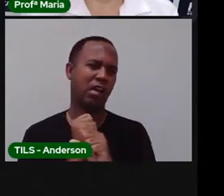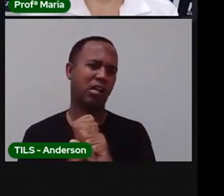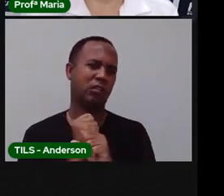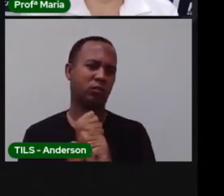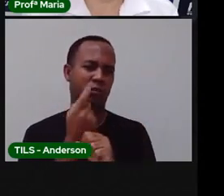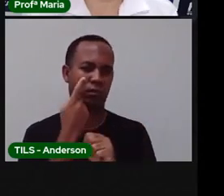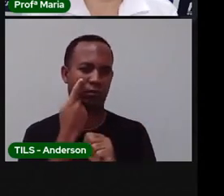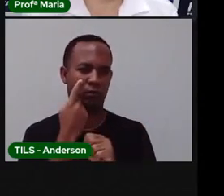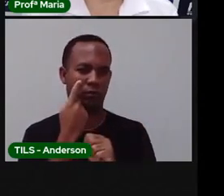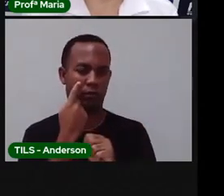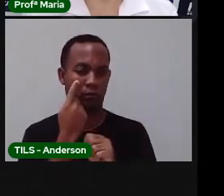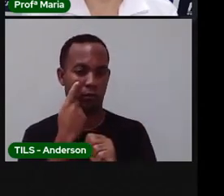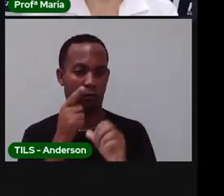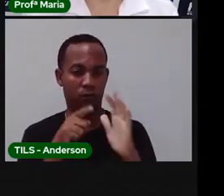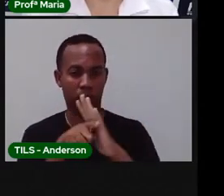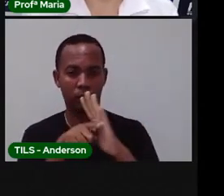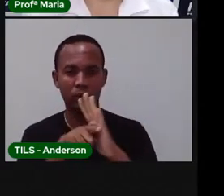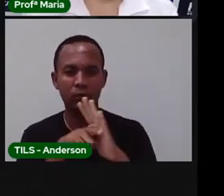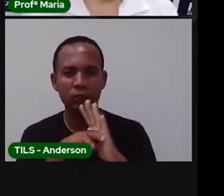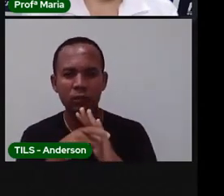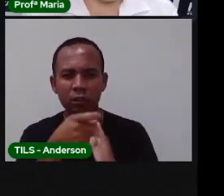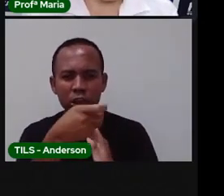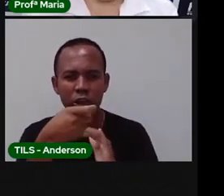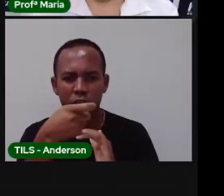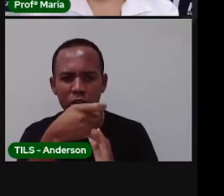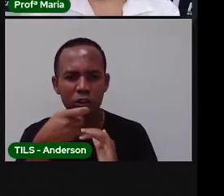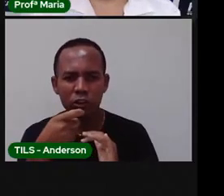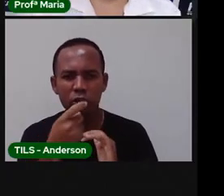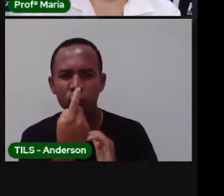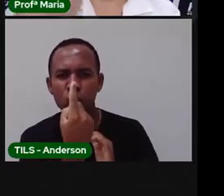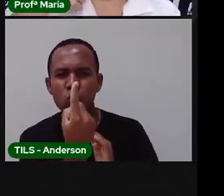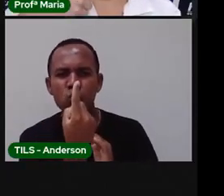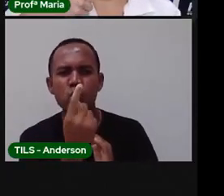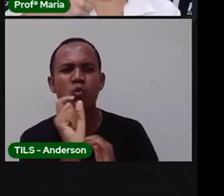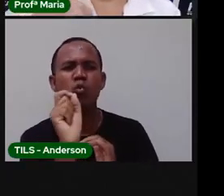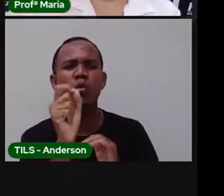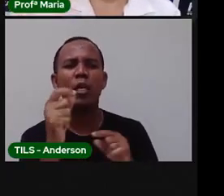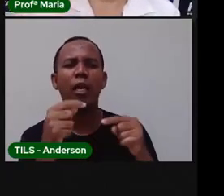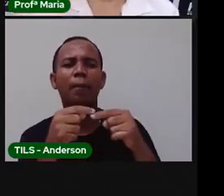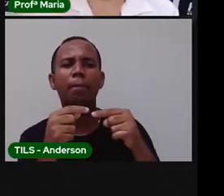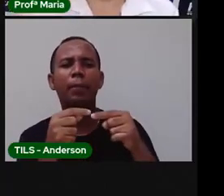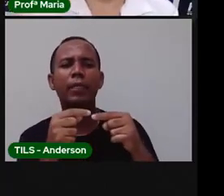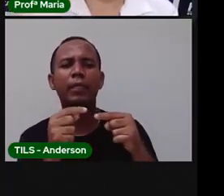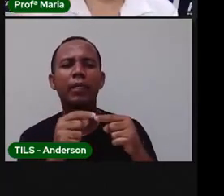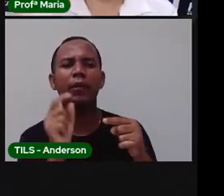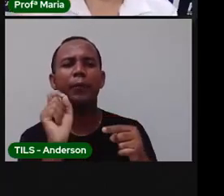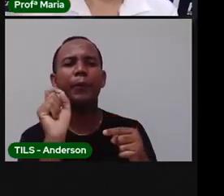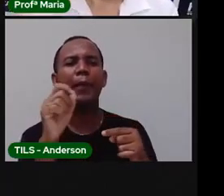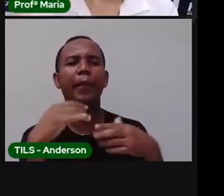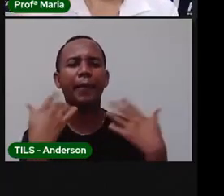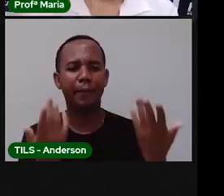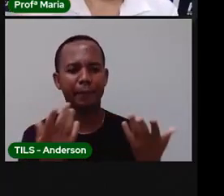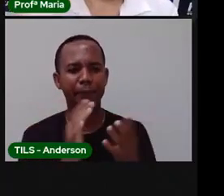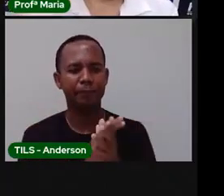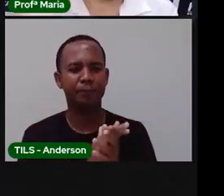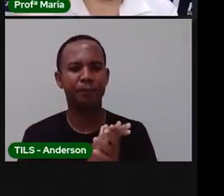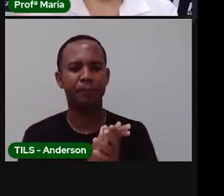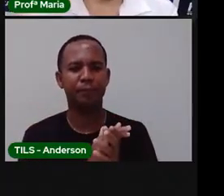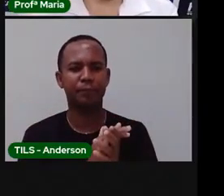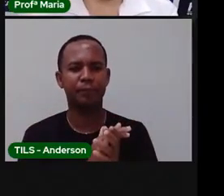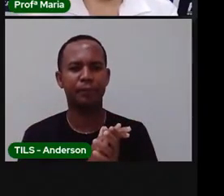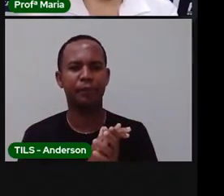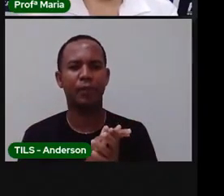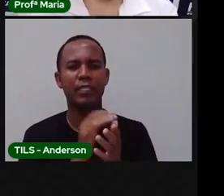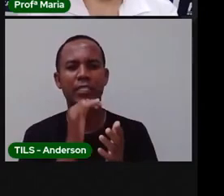já uma dica para vocês pesquisarem. Para quem não sabe, para quem sabe, ó. Joinha para vocês, nota 10. O que é o algarismo